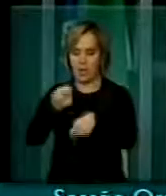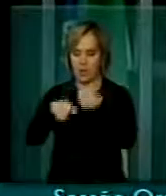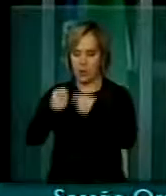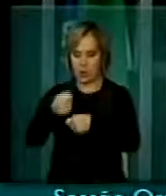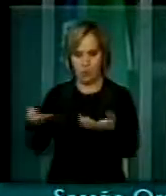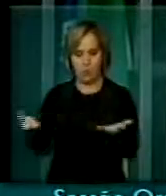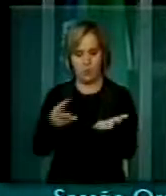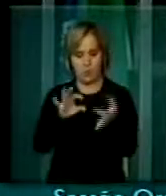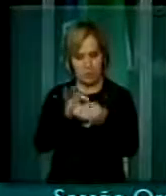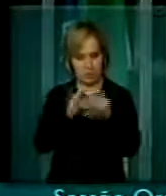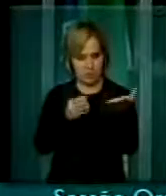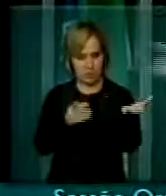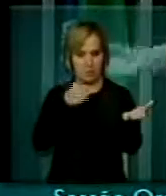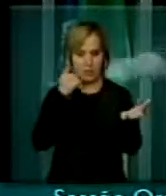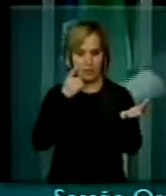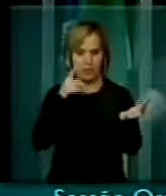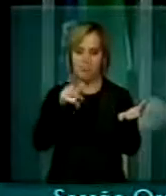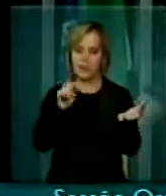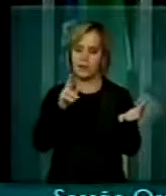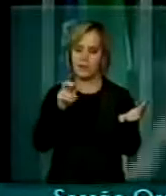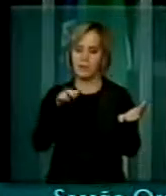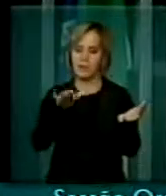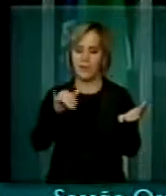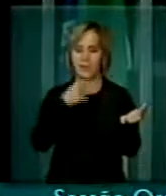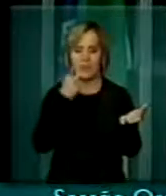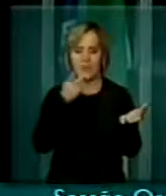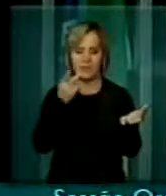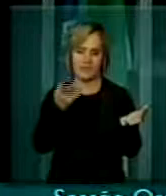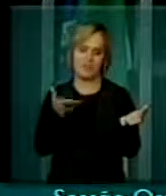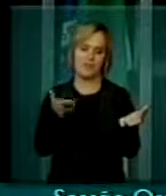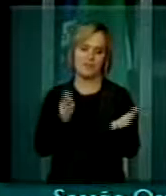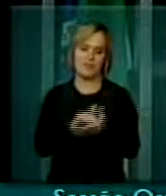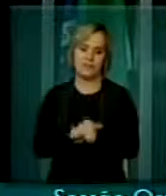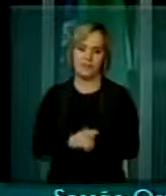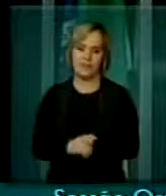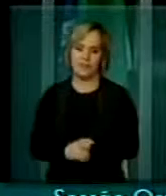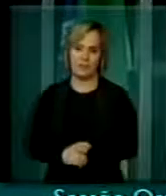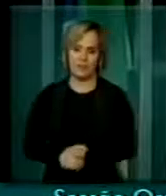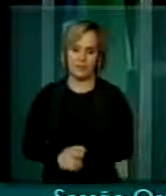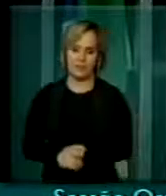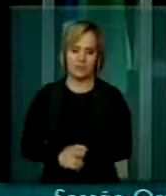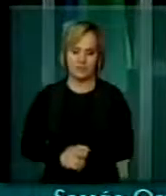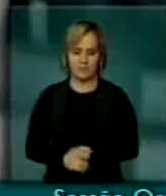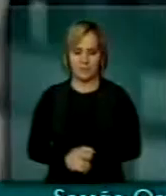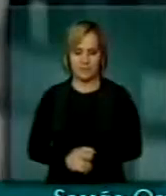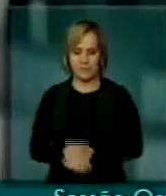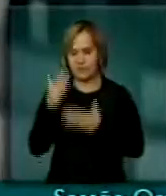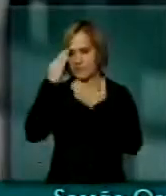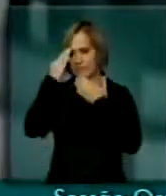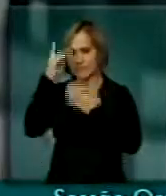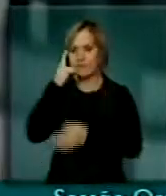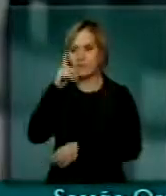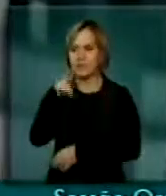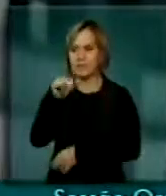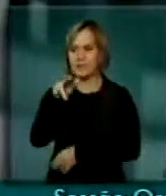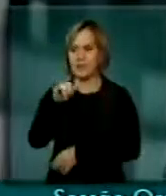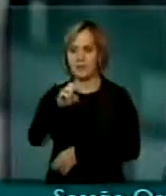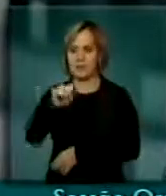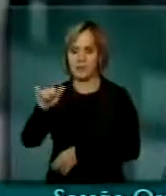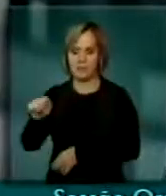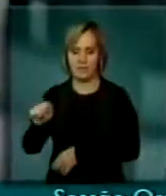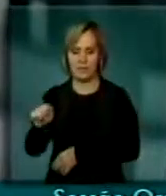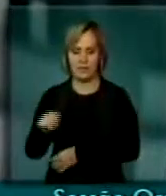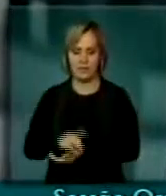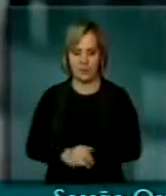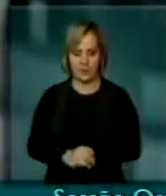Concedo a parte de V. Exª, deputado Perón, solicitando apenas breviedade. Deputada Vanessa, em primeiro lugar, muito obrigado pela sua gentileza em me